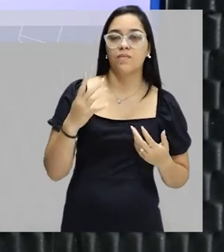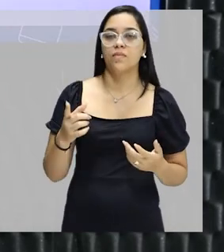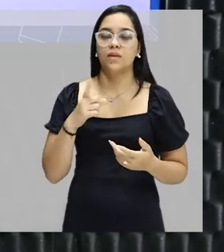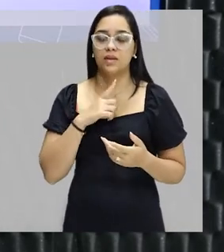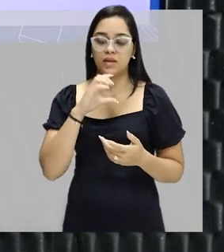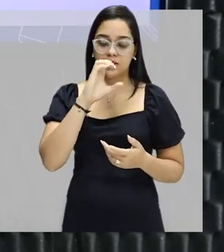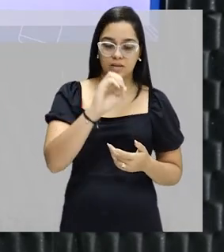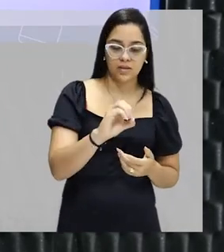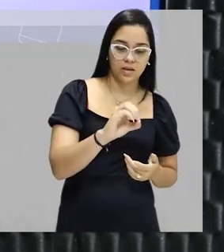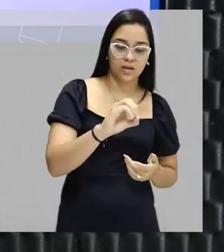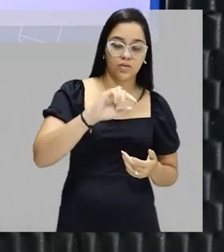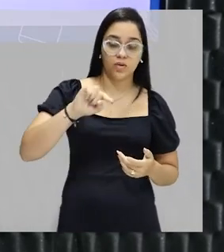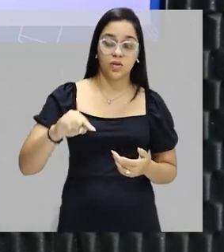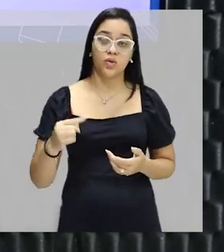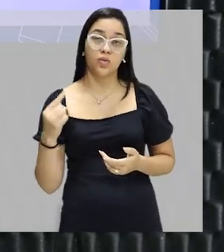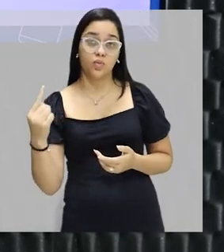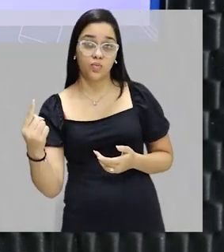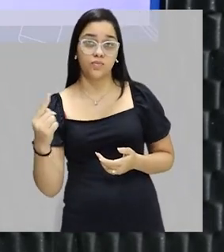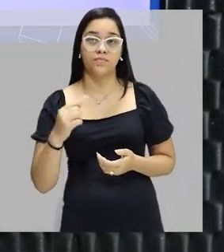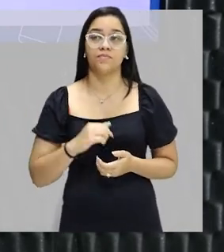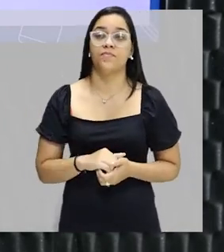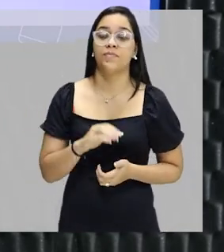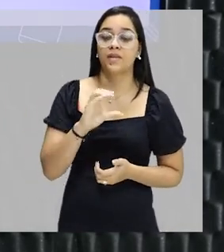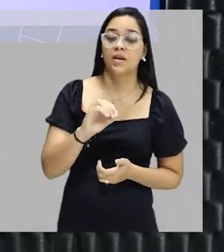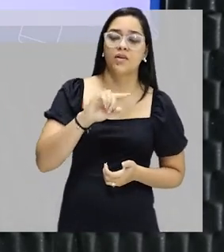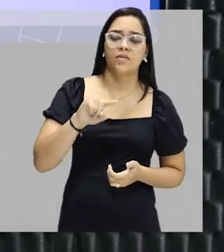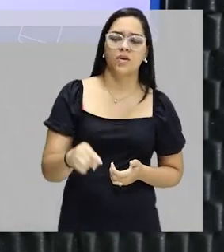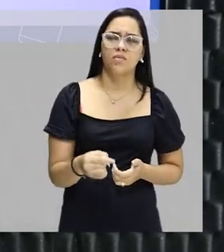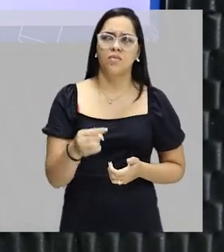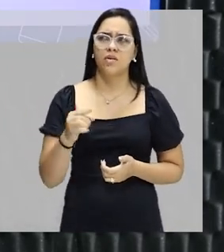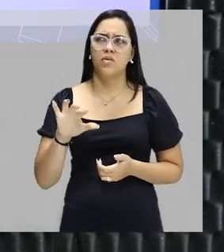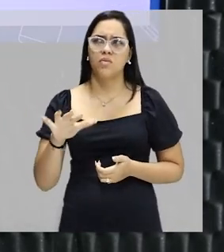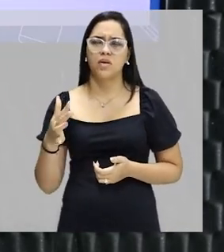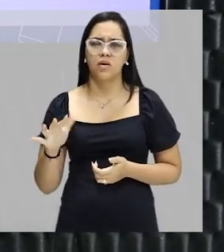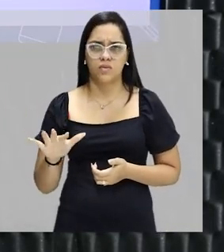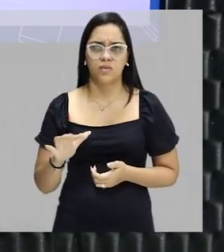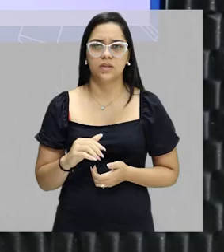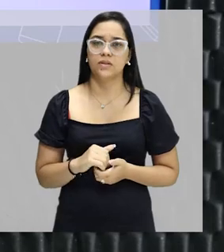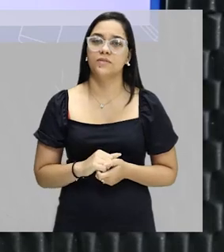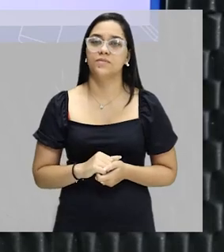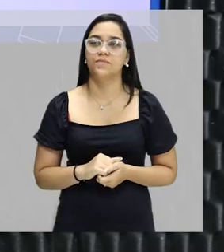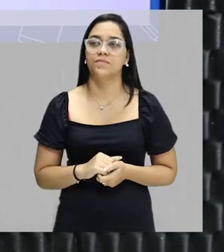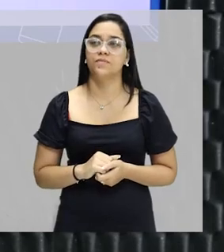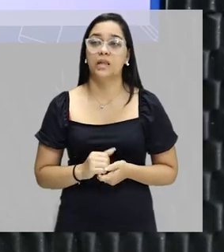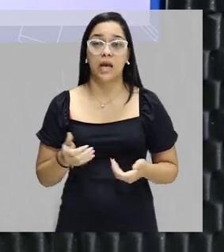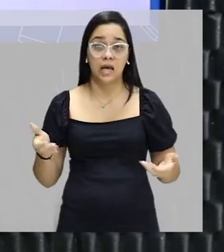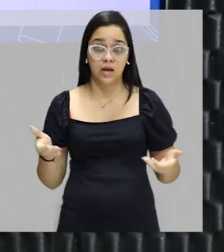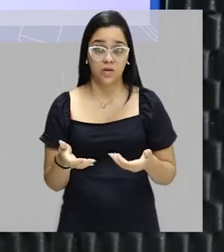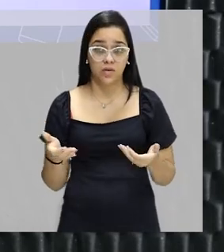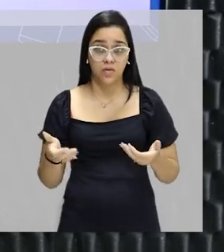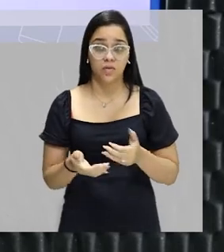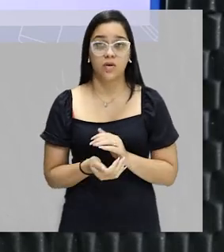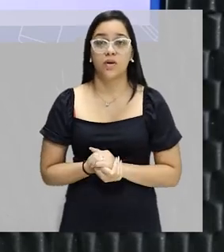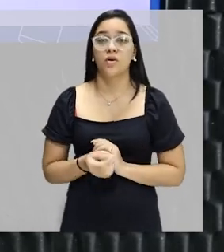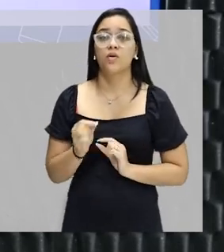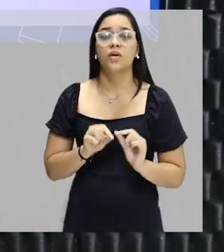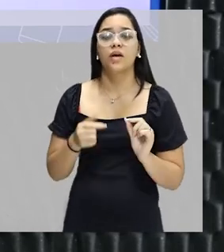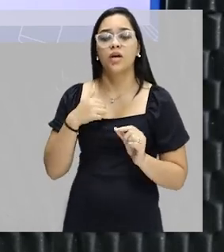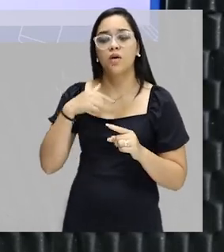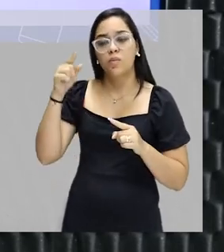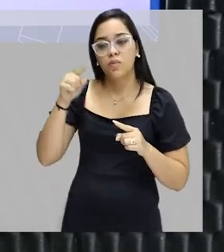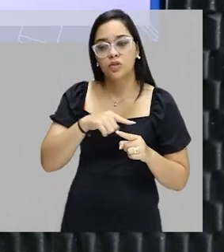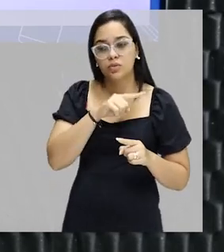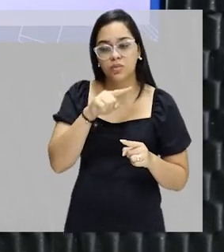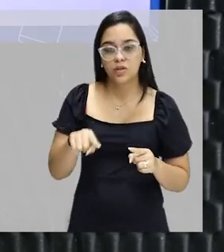Entre 0 e 1. 0 vírgula alguma coisa, certo? Agora, quando eu multiplico